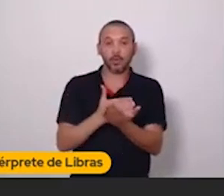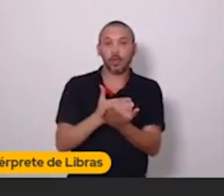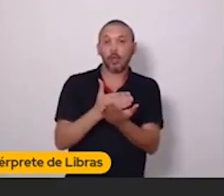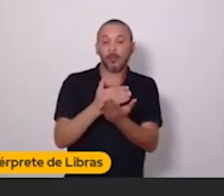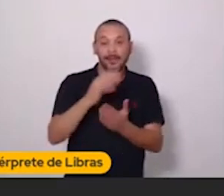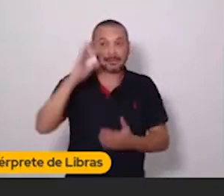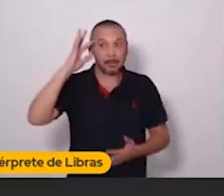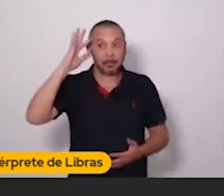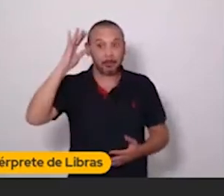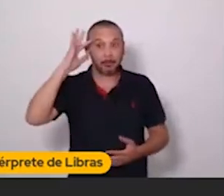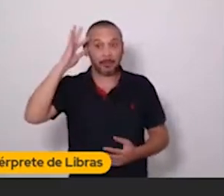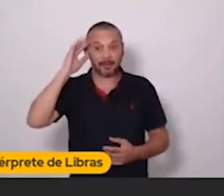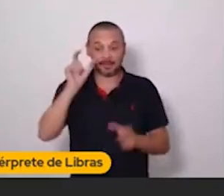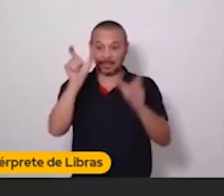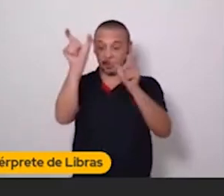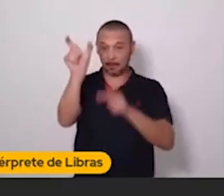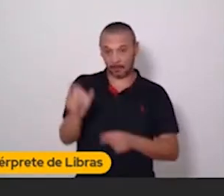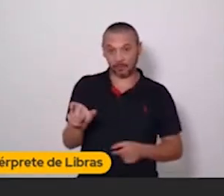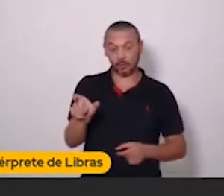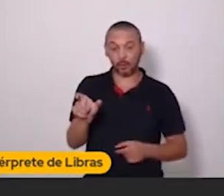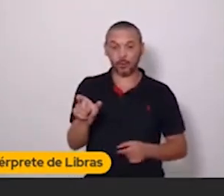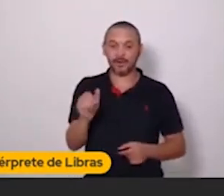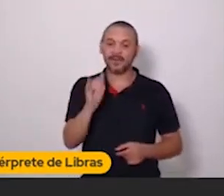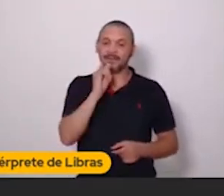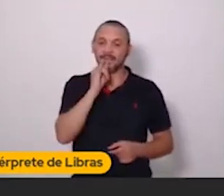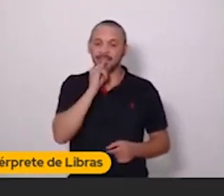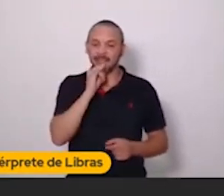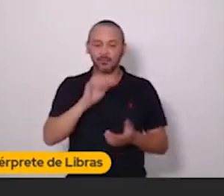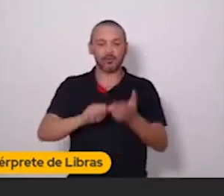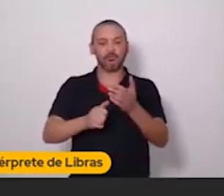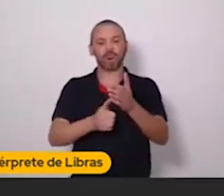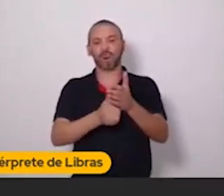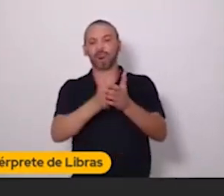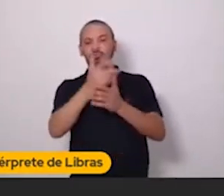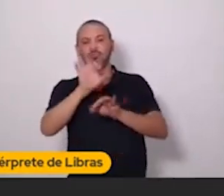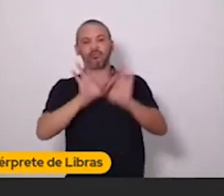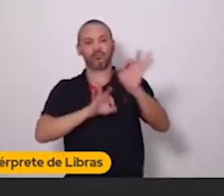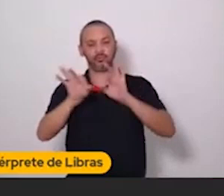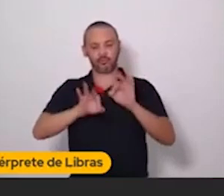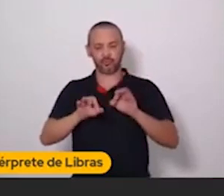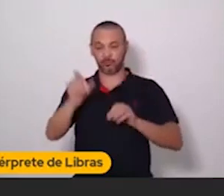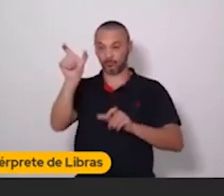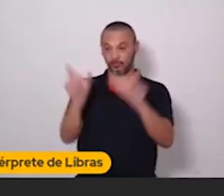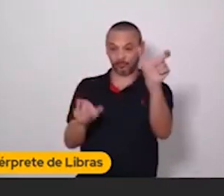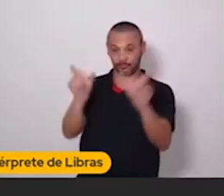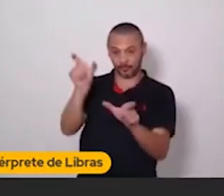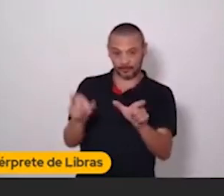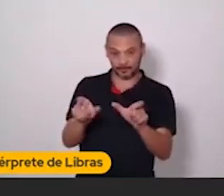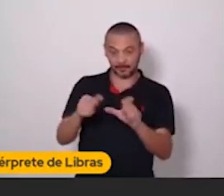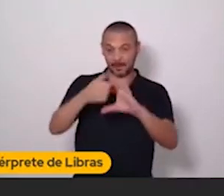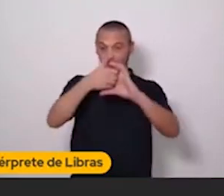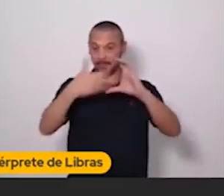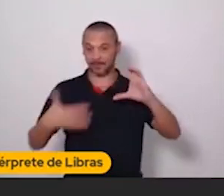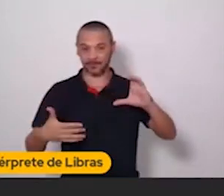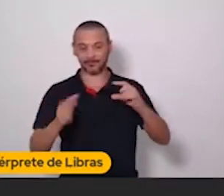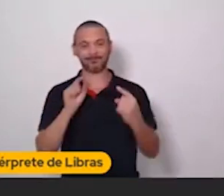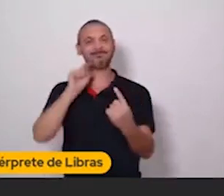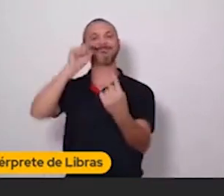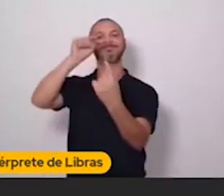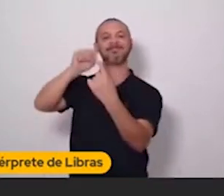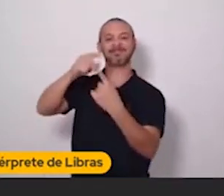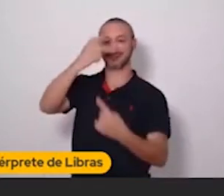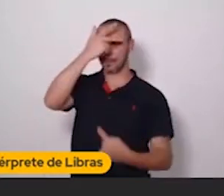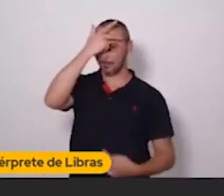pensar na persona como uma pessoa com várias personalidades. Você vai conseguir atingir essas pessoas que são